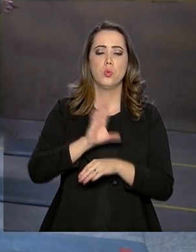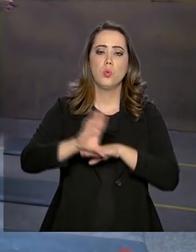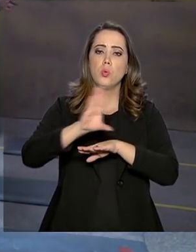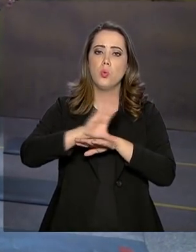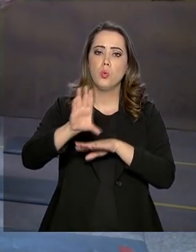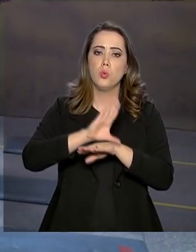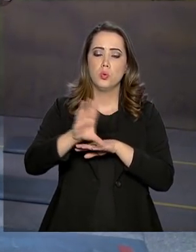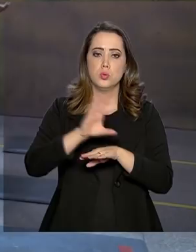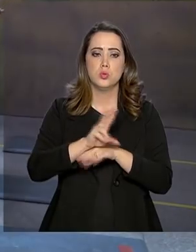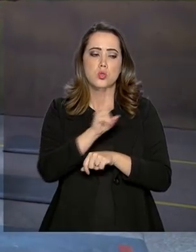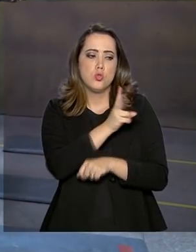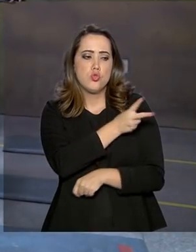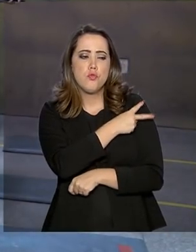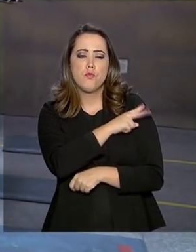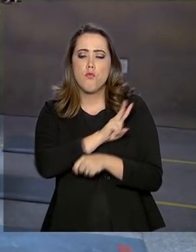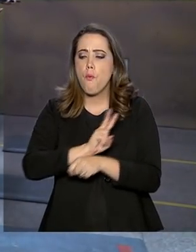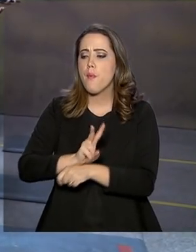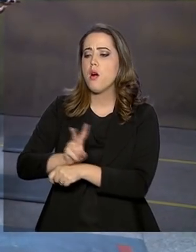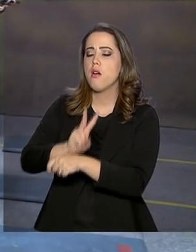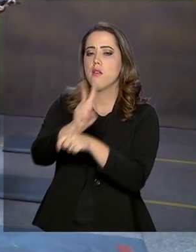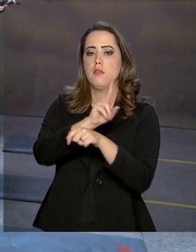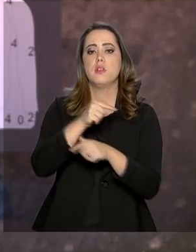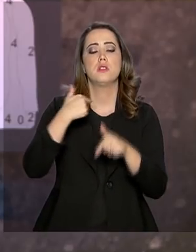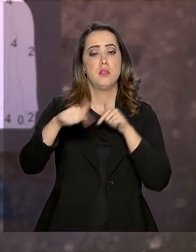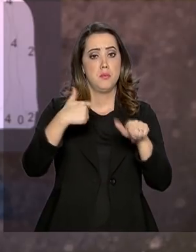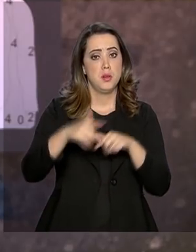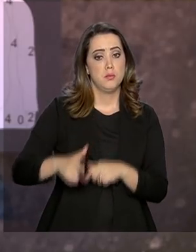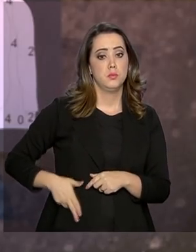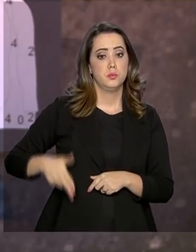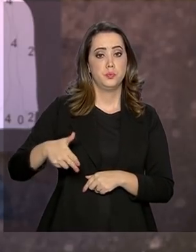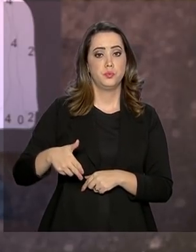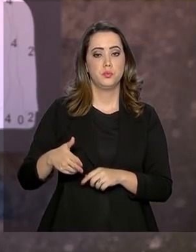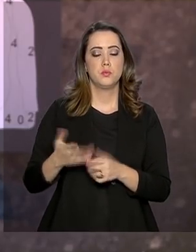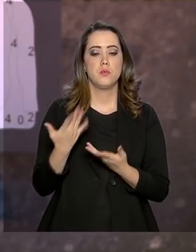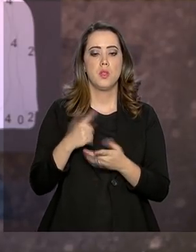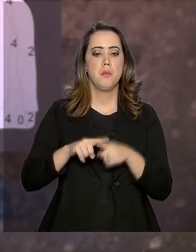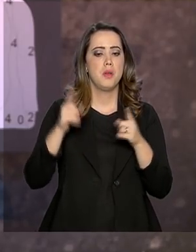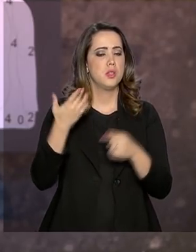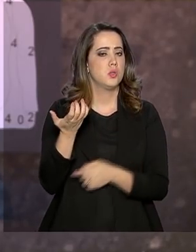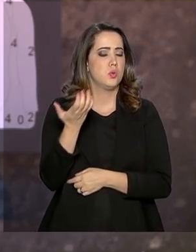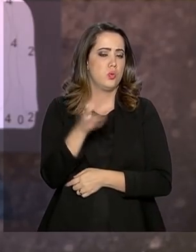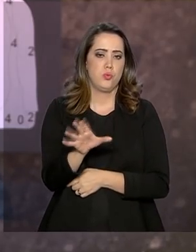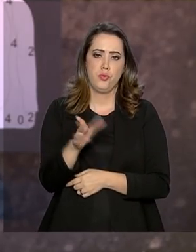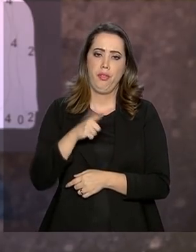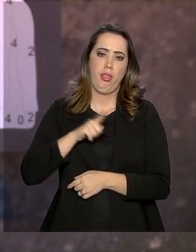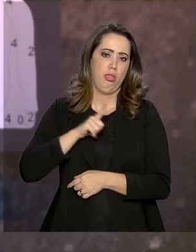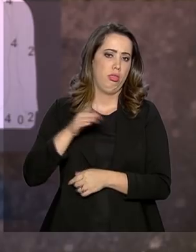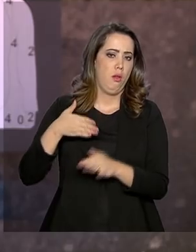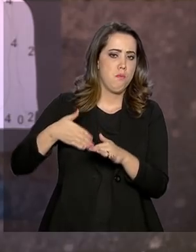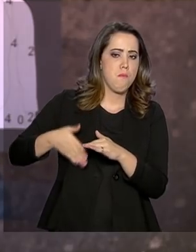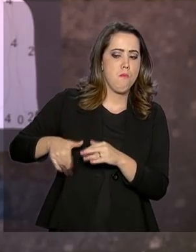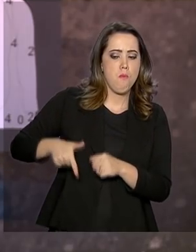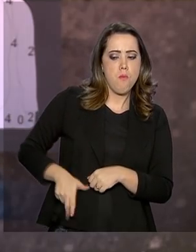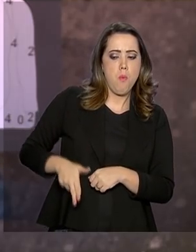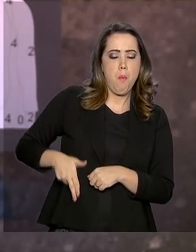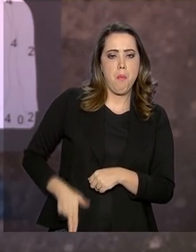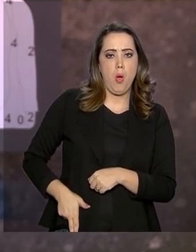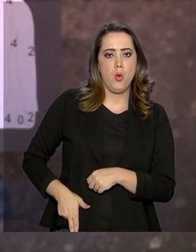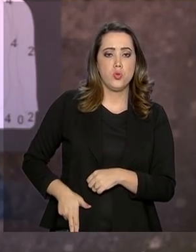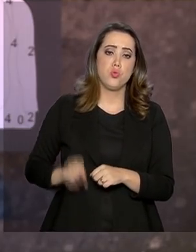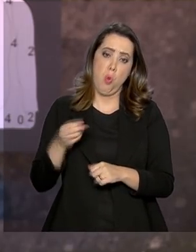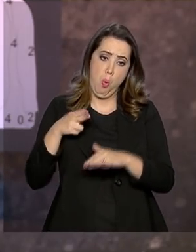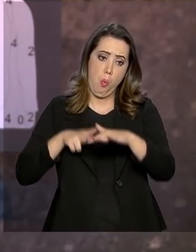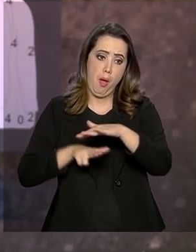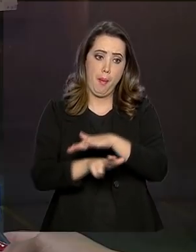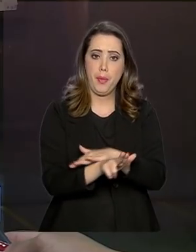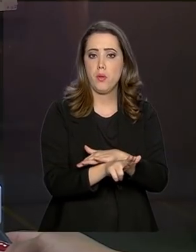trabalhar armada quando conseguir uma vaga no mercado. Mas ela não tem interesse de ter o porte nem a posse. Para